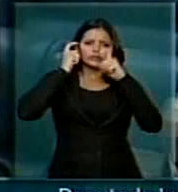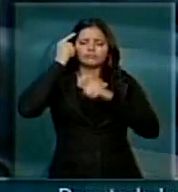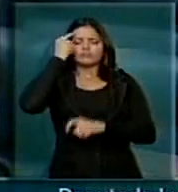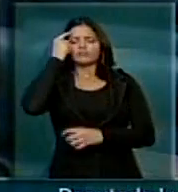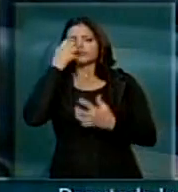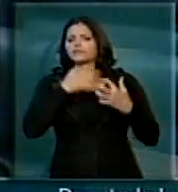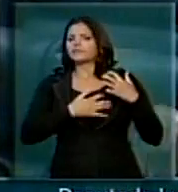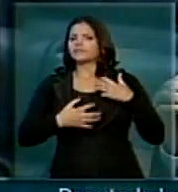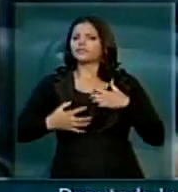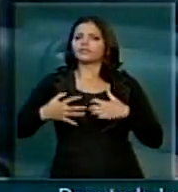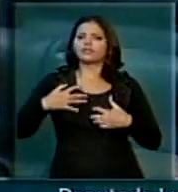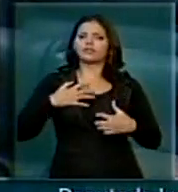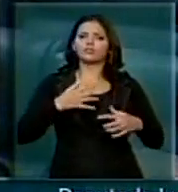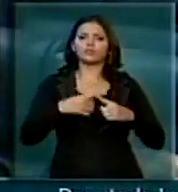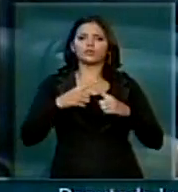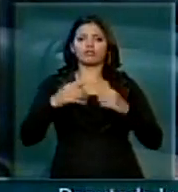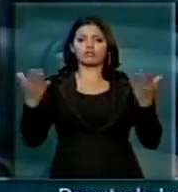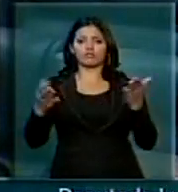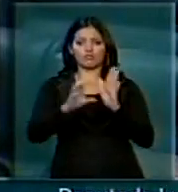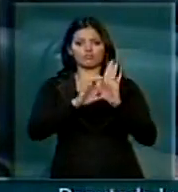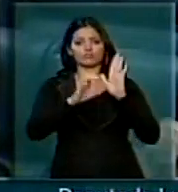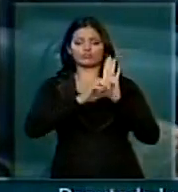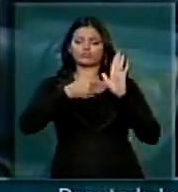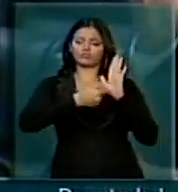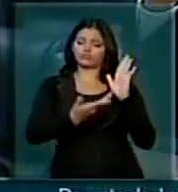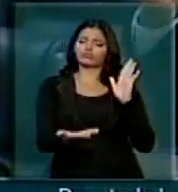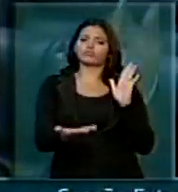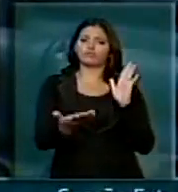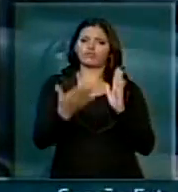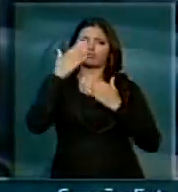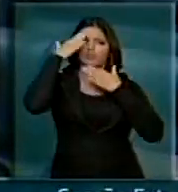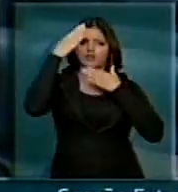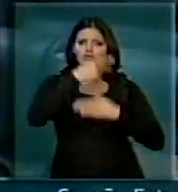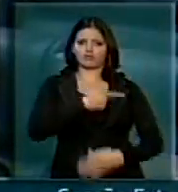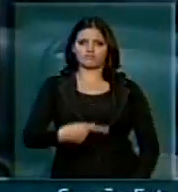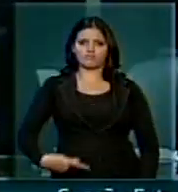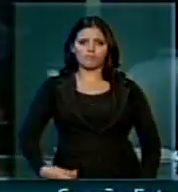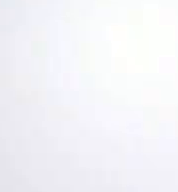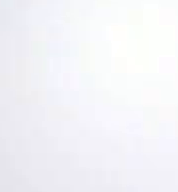angustiados pela situação que se encontra. Muito obrigado, presidente.